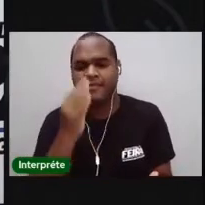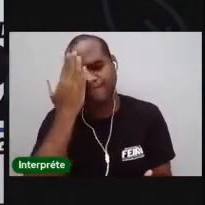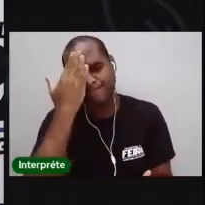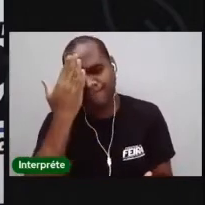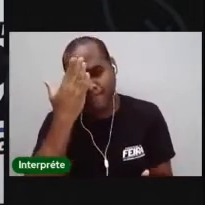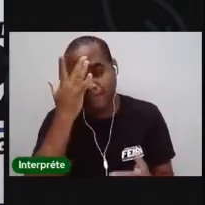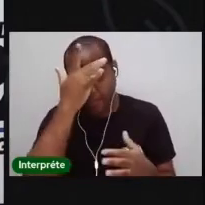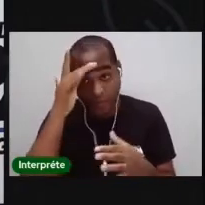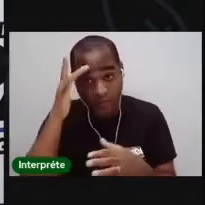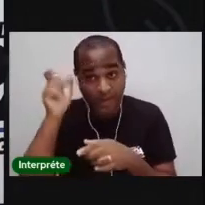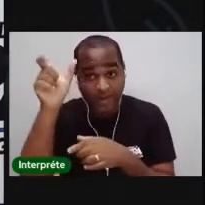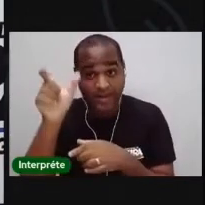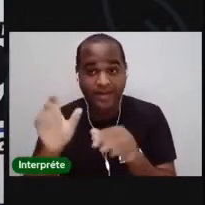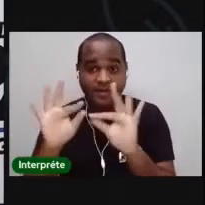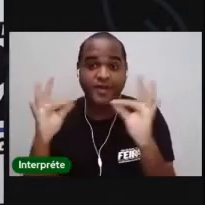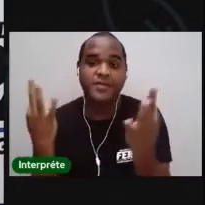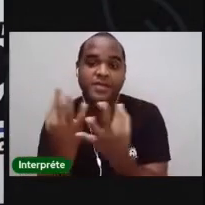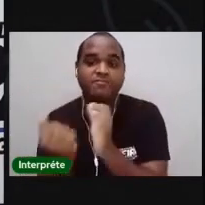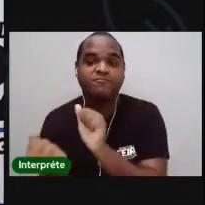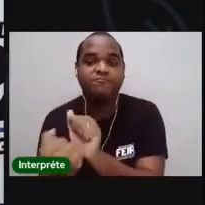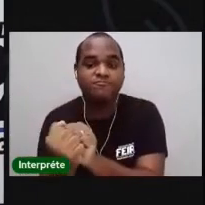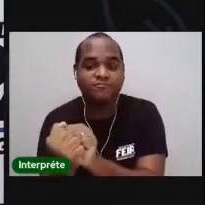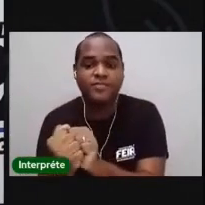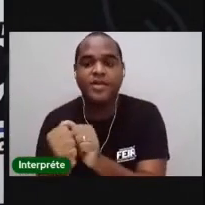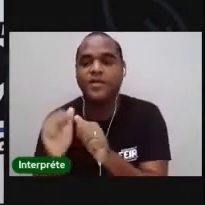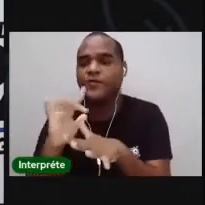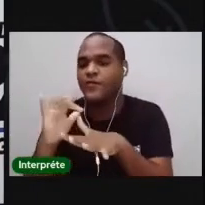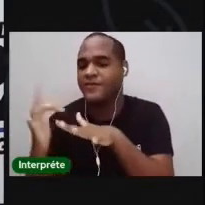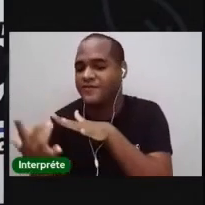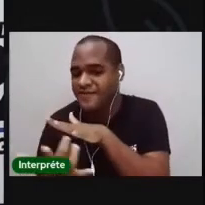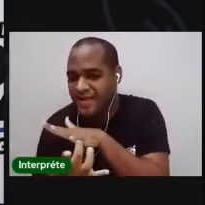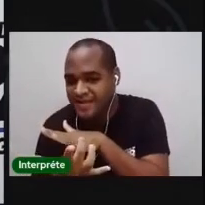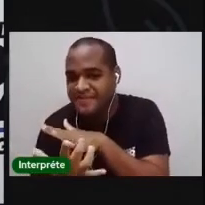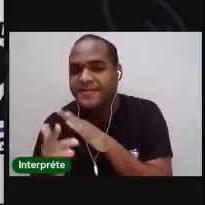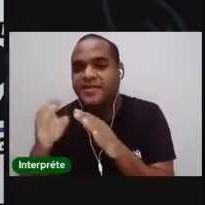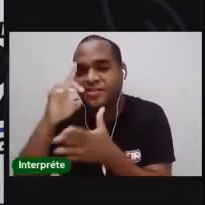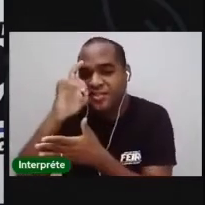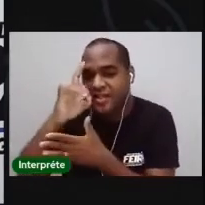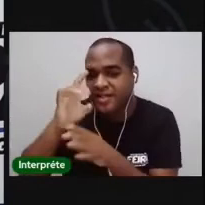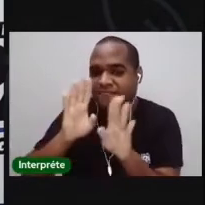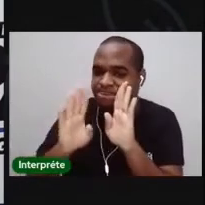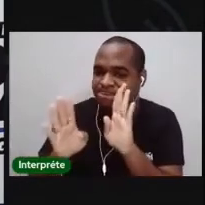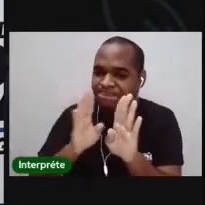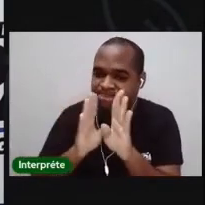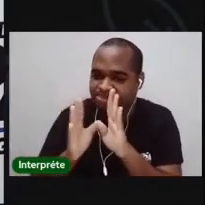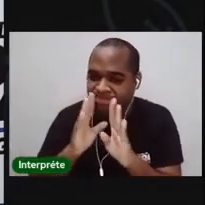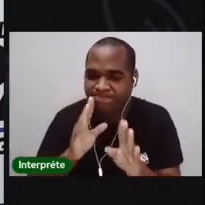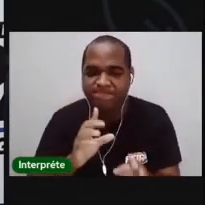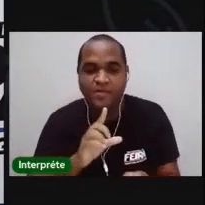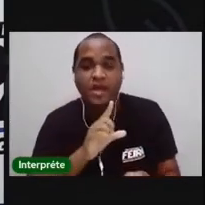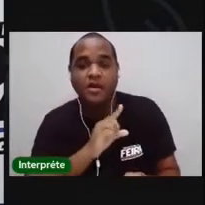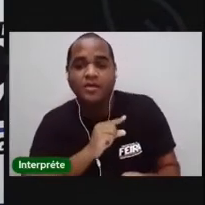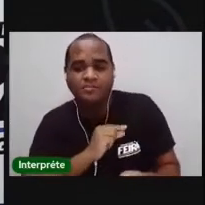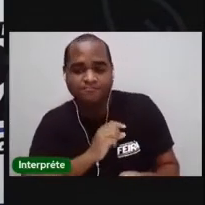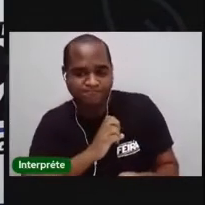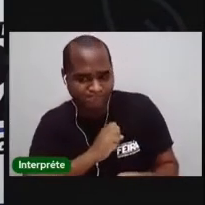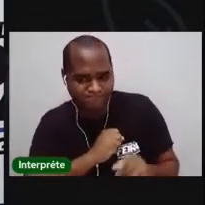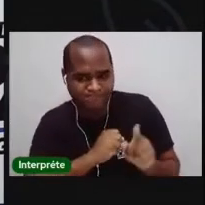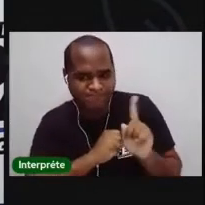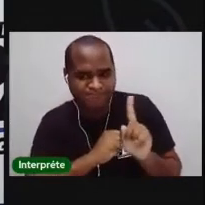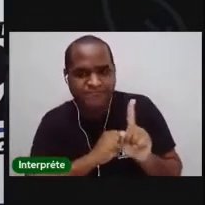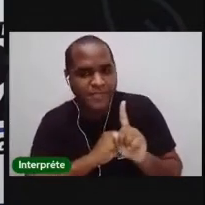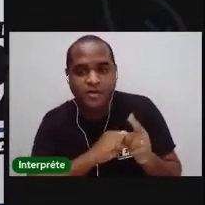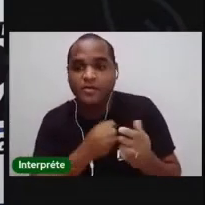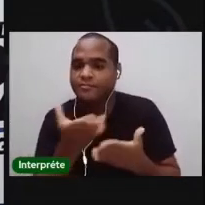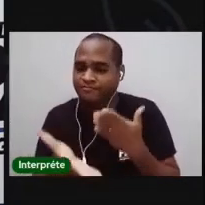próximas também. Então, vamos usar as redes sociais, não vamos poupar amor, não vamos poupar afeto. A gente